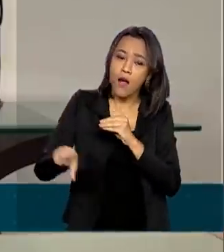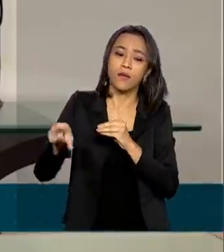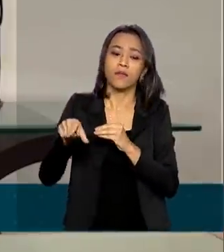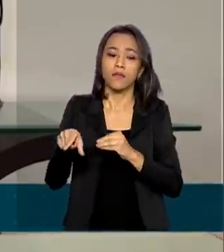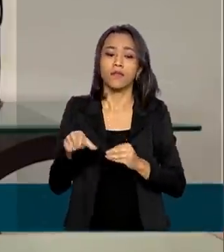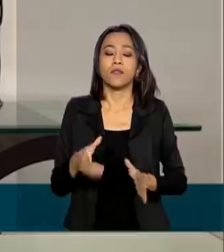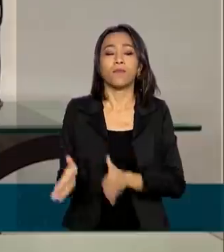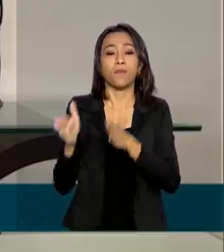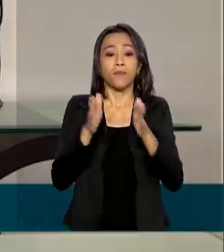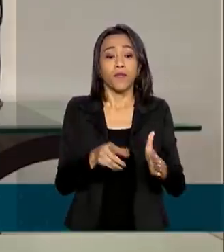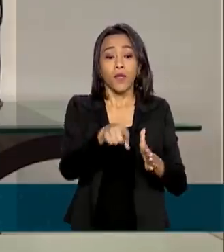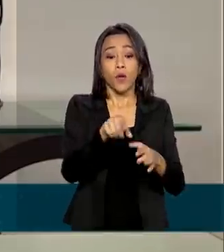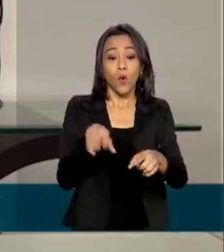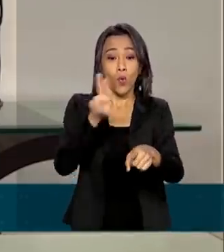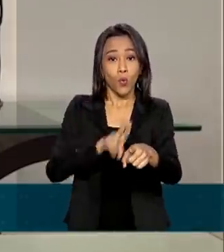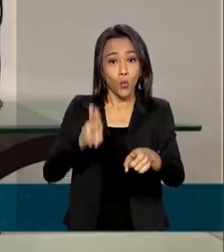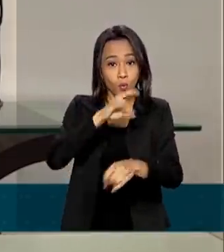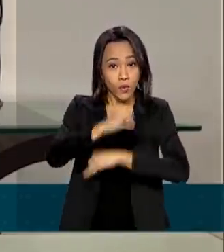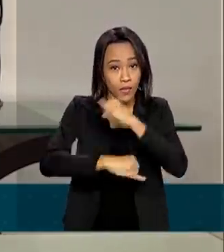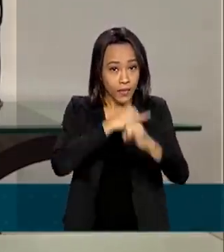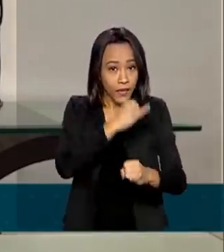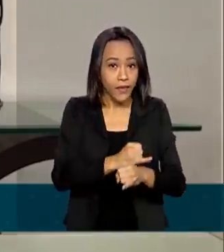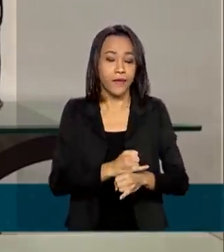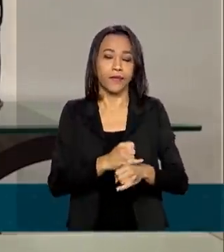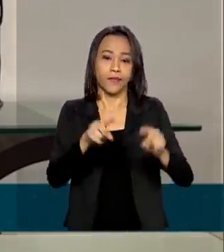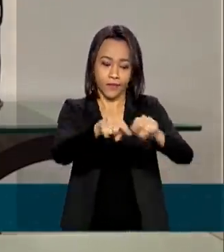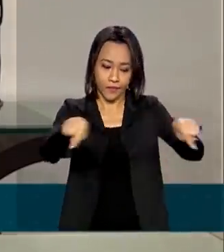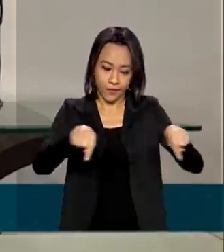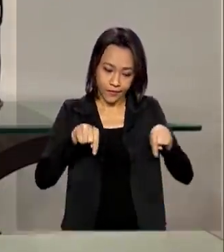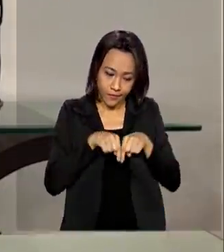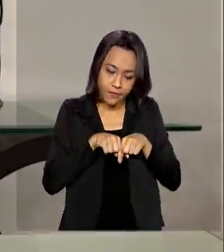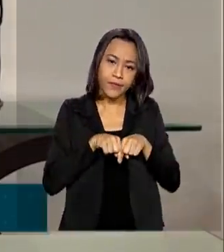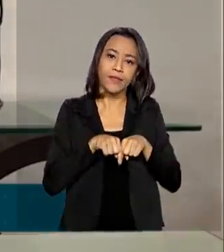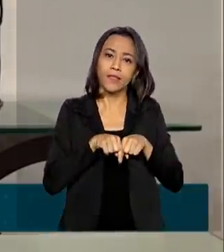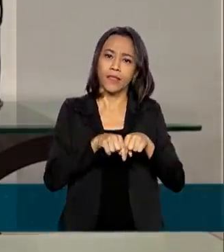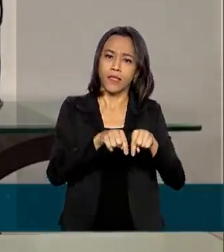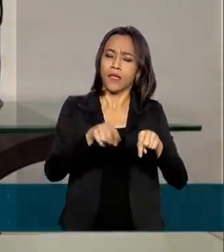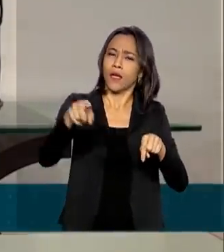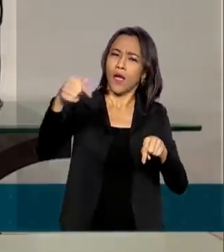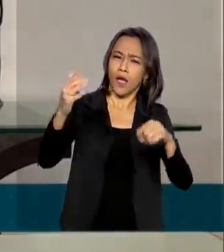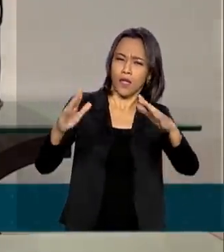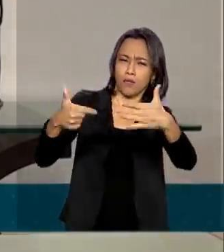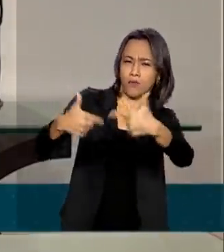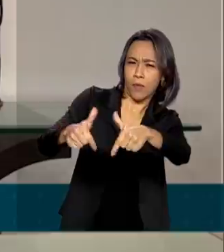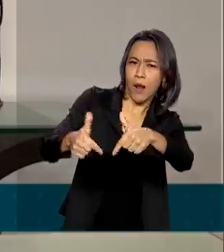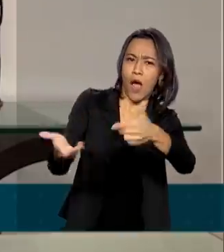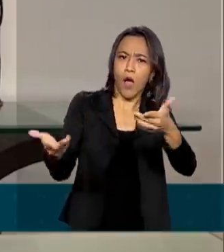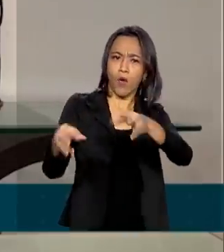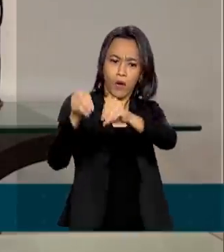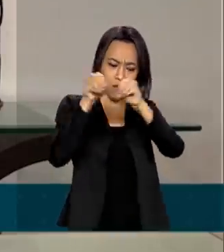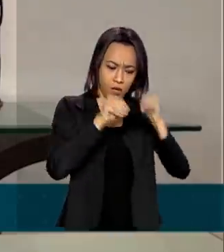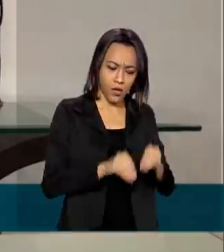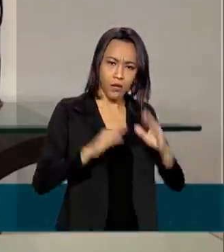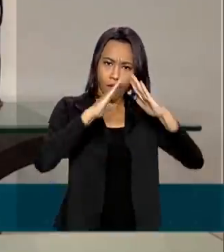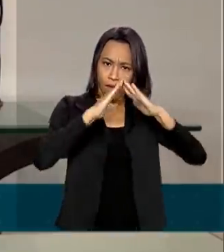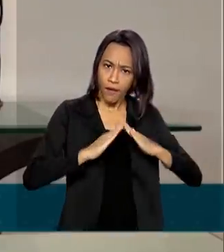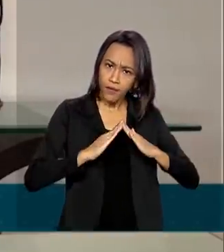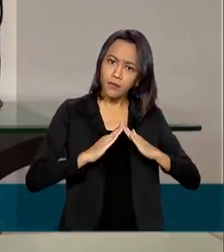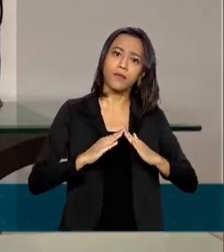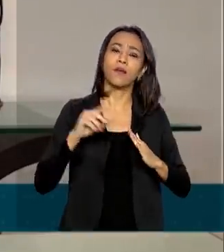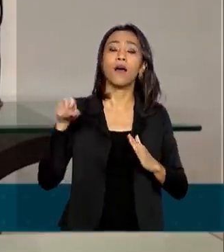Com a mudança do uso da internet dos escritórios para as residências, as operadoras garantem que têm buscado